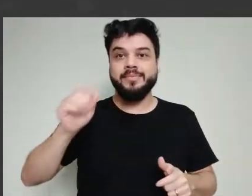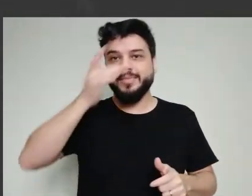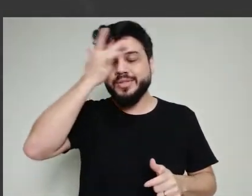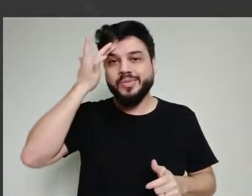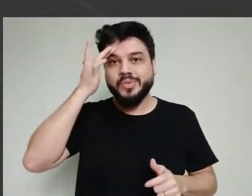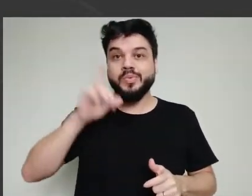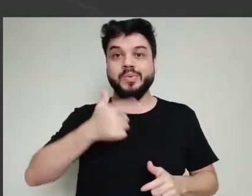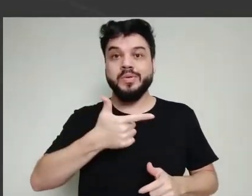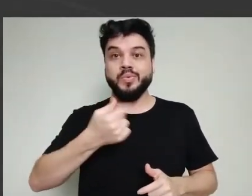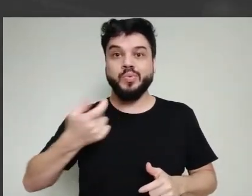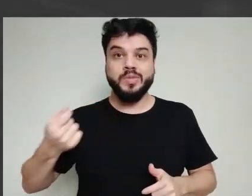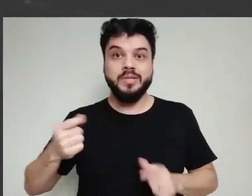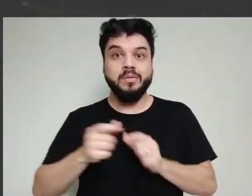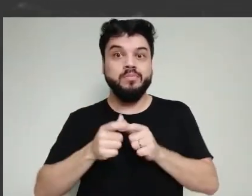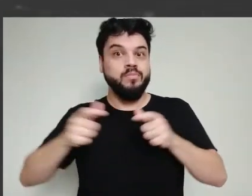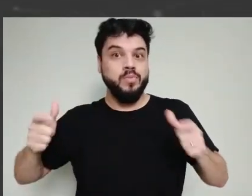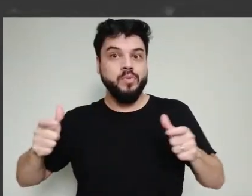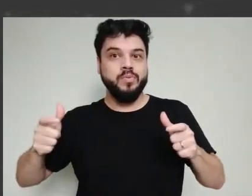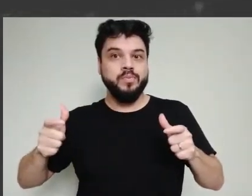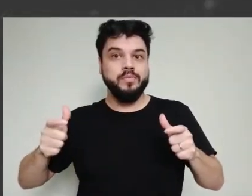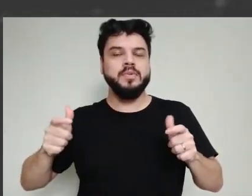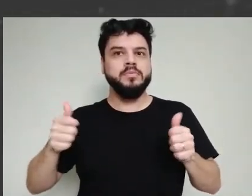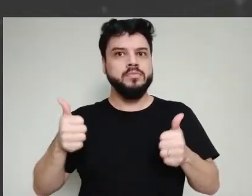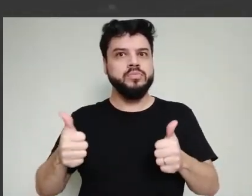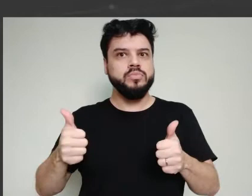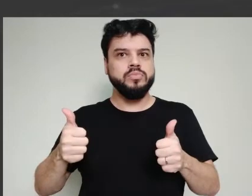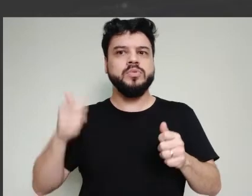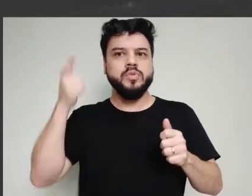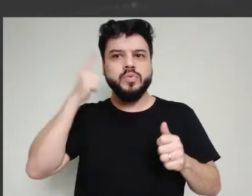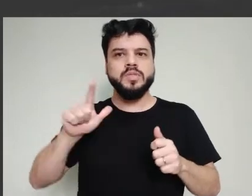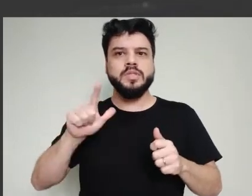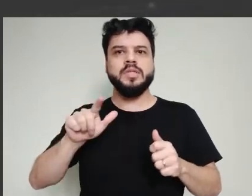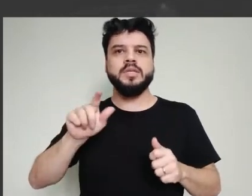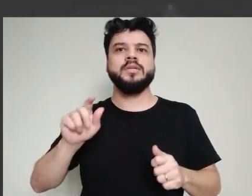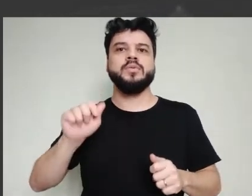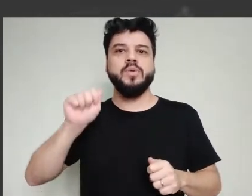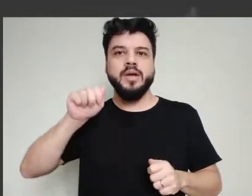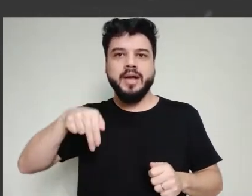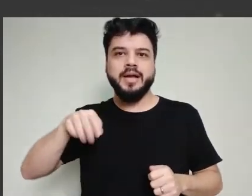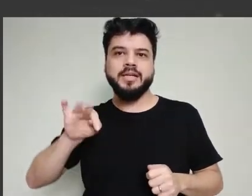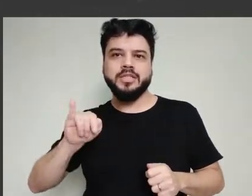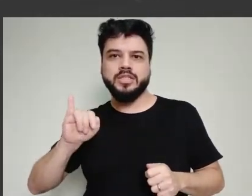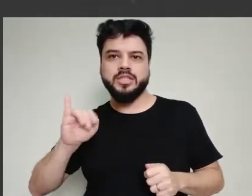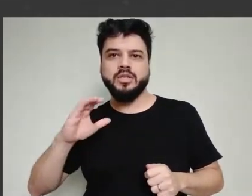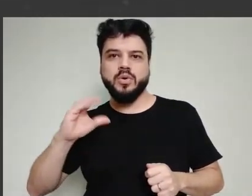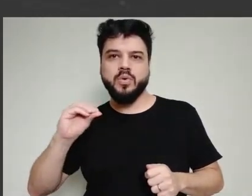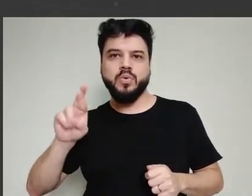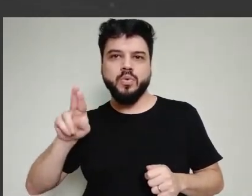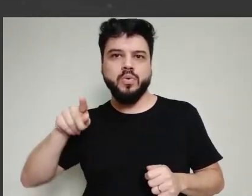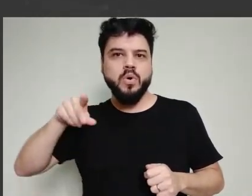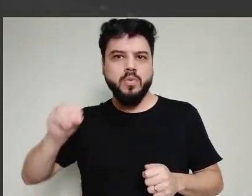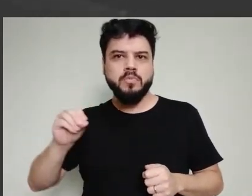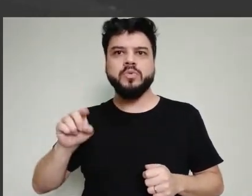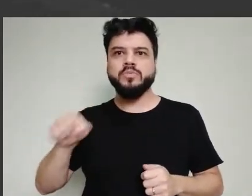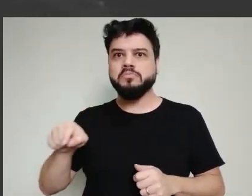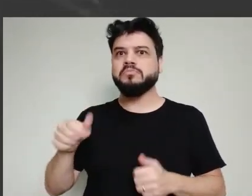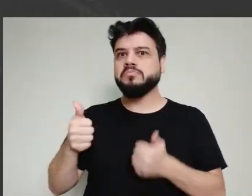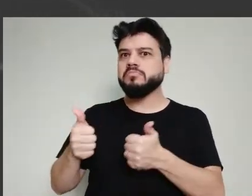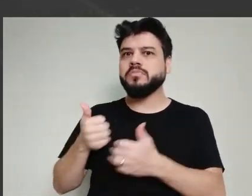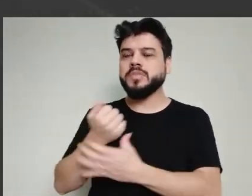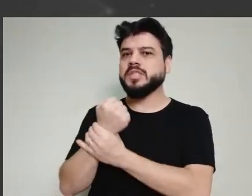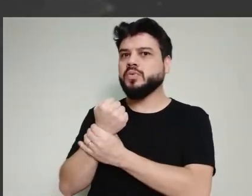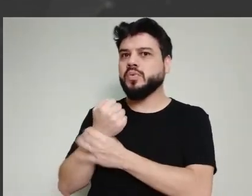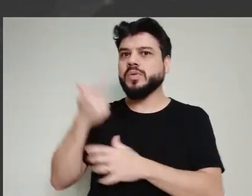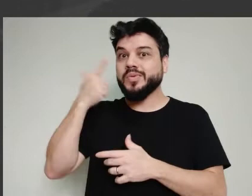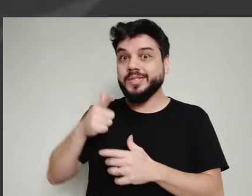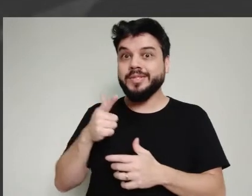pessoas. Funcionou? Ela está produzindo anticorpos ao longo dos meses? Ela é segura? Ok. Eu